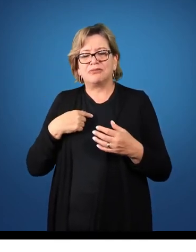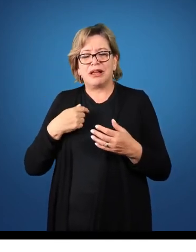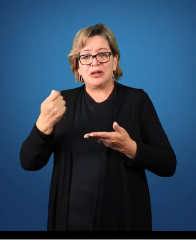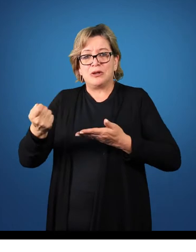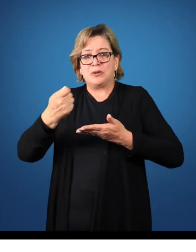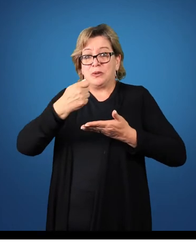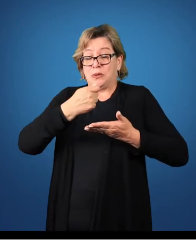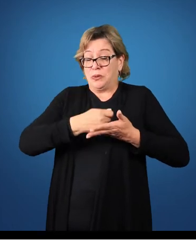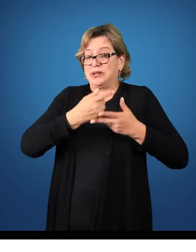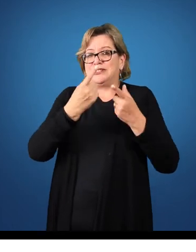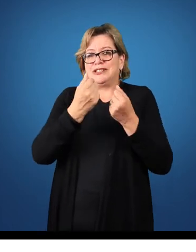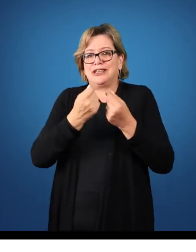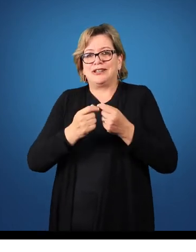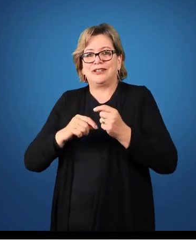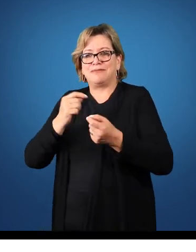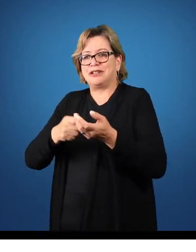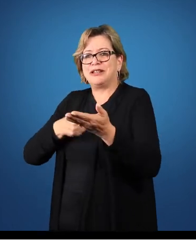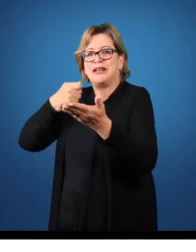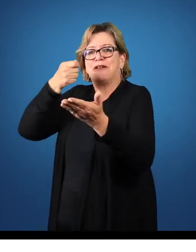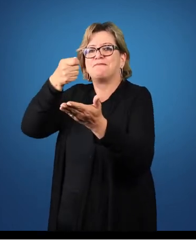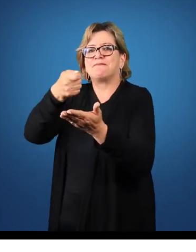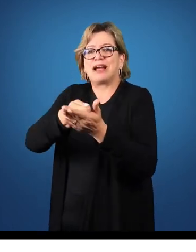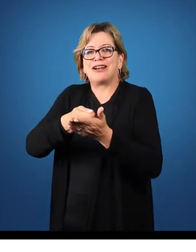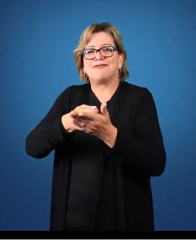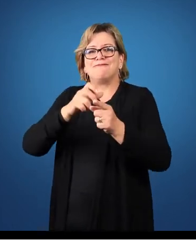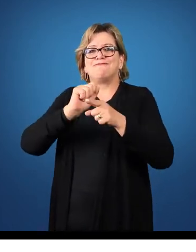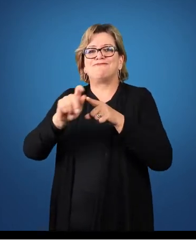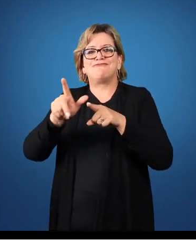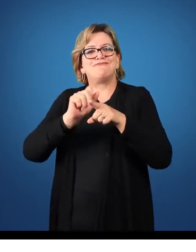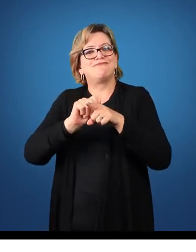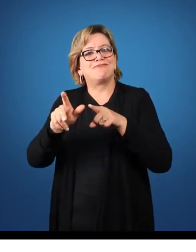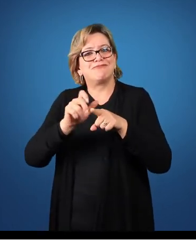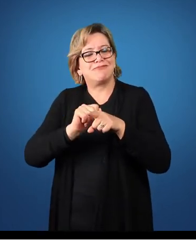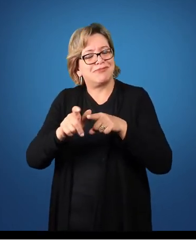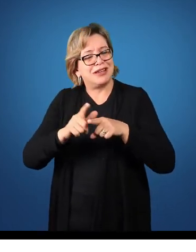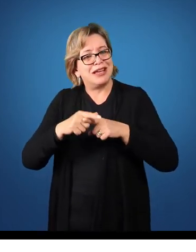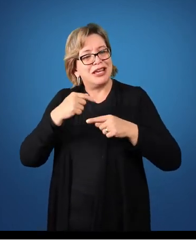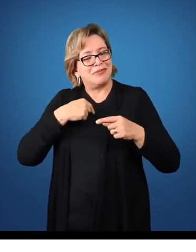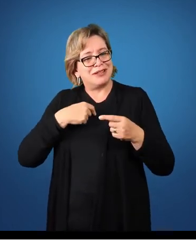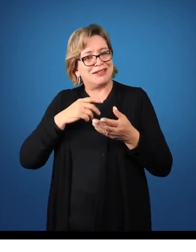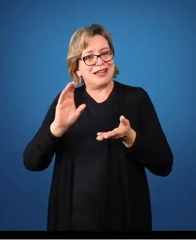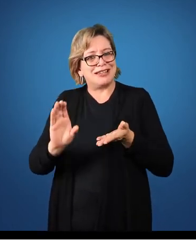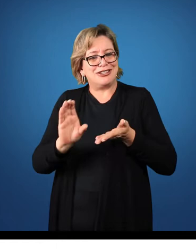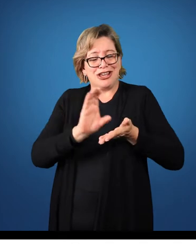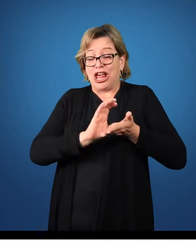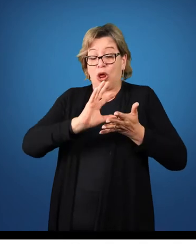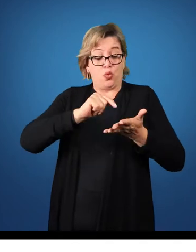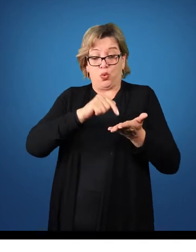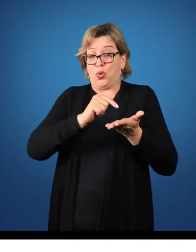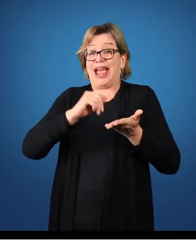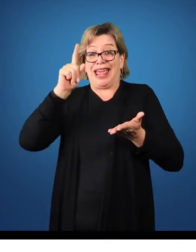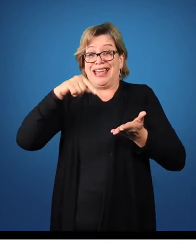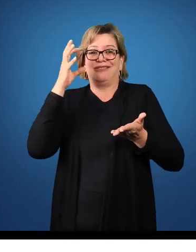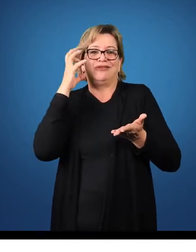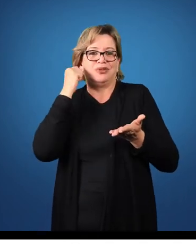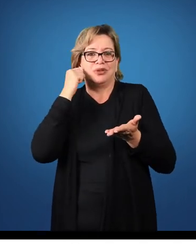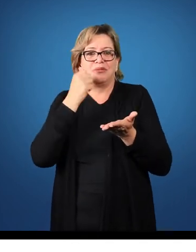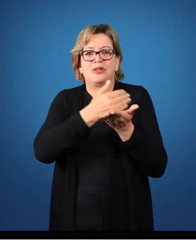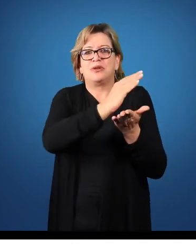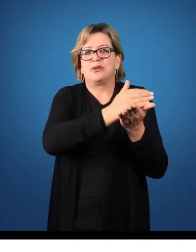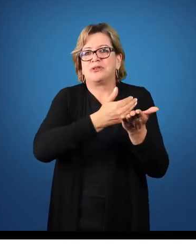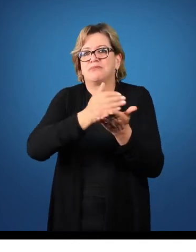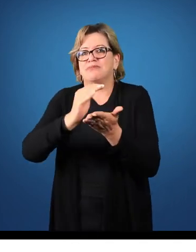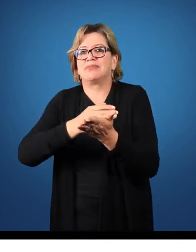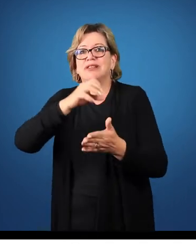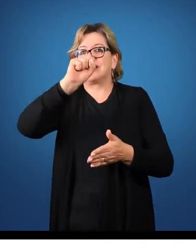recurso agora e comprei a prazo e pensar que todo esse recurso que eu recebi é lucro eu posso distribuir para os meus